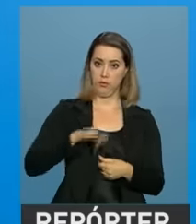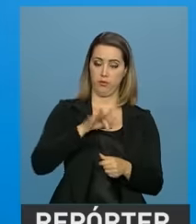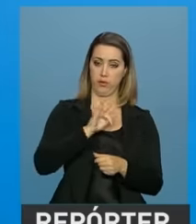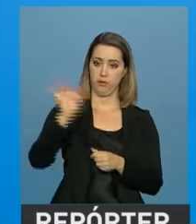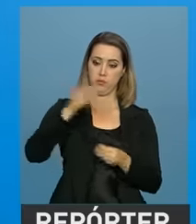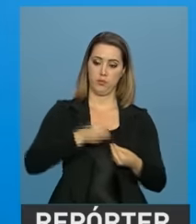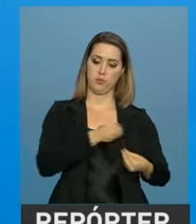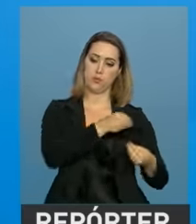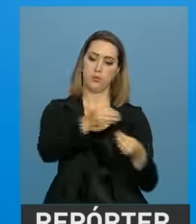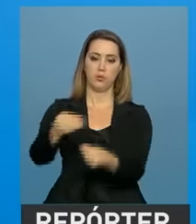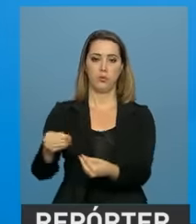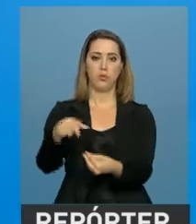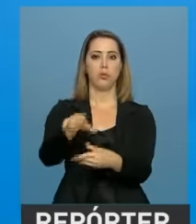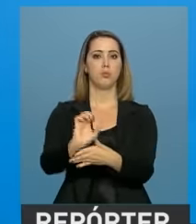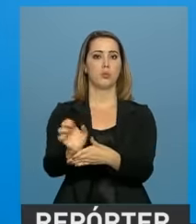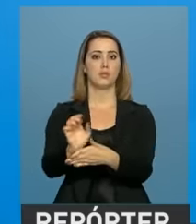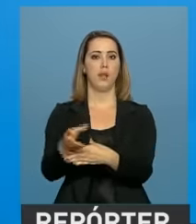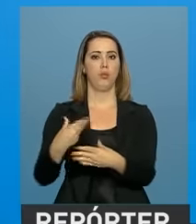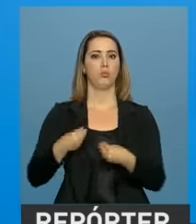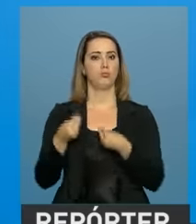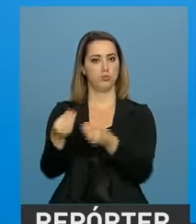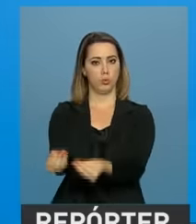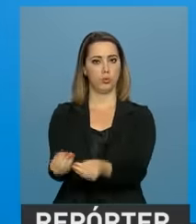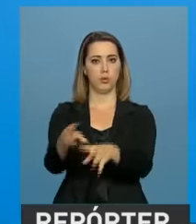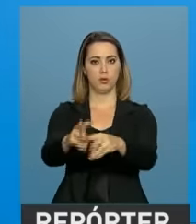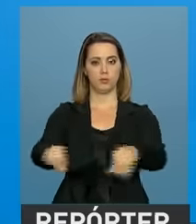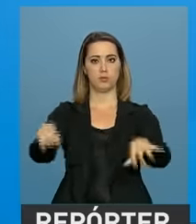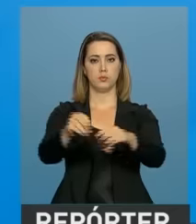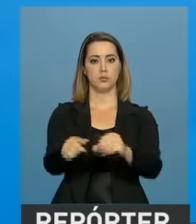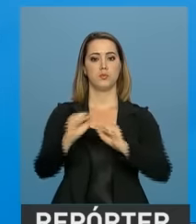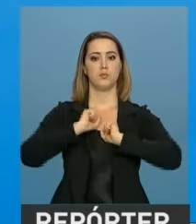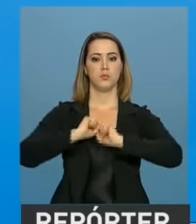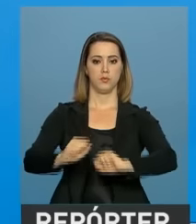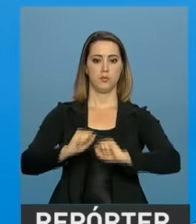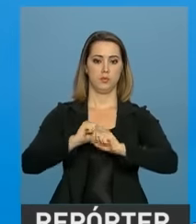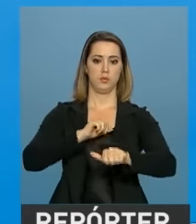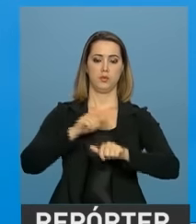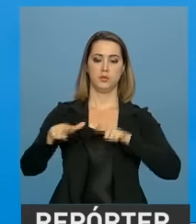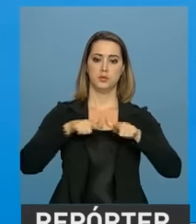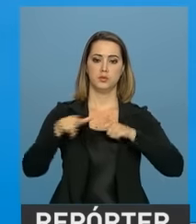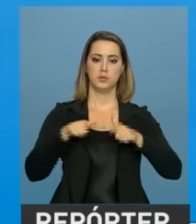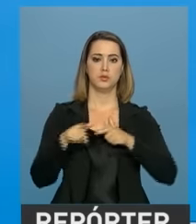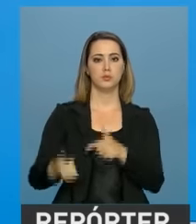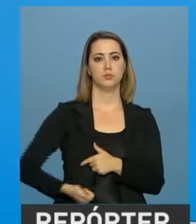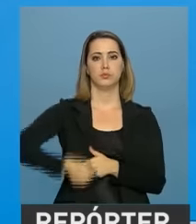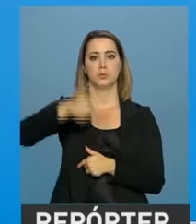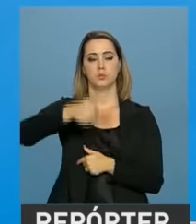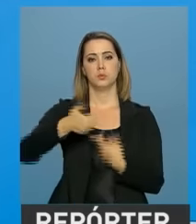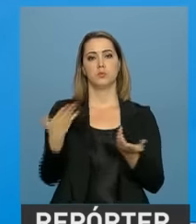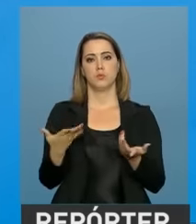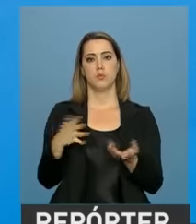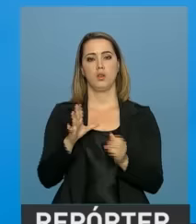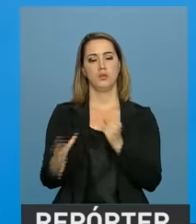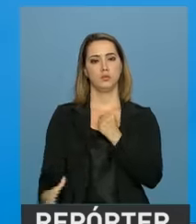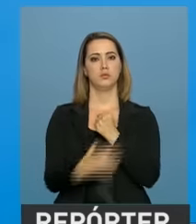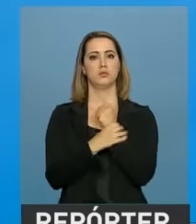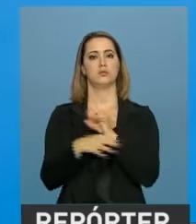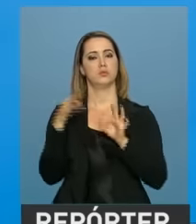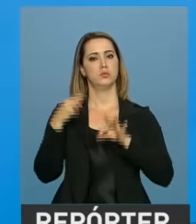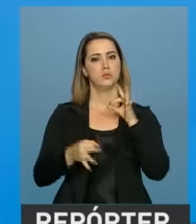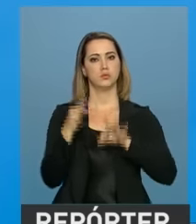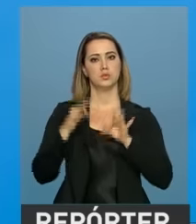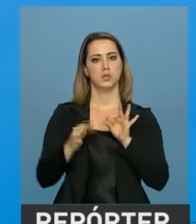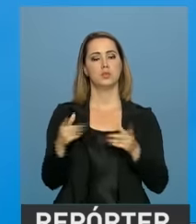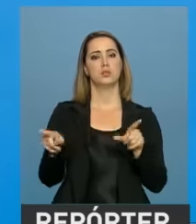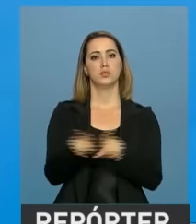cooperação com o estado de Rondônia para poder trabalhar mais rápido a questão da segurança jurídica e da